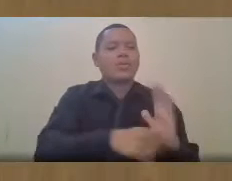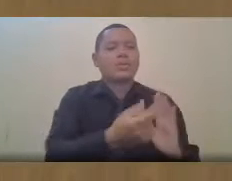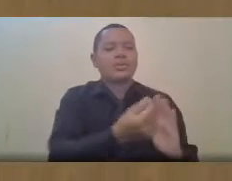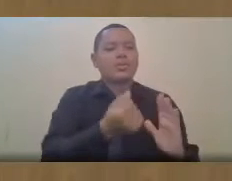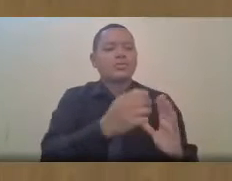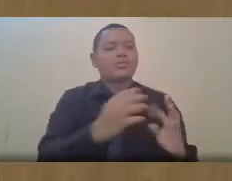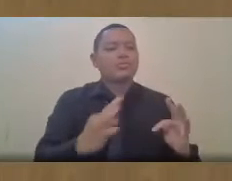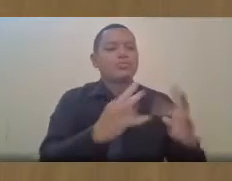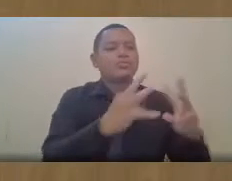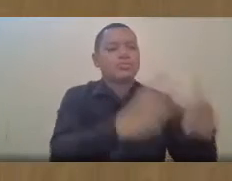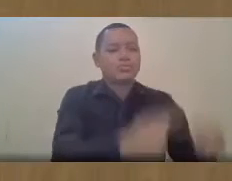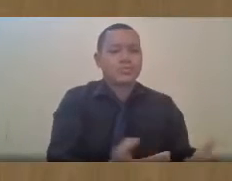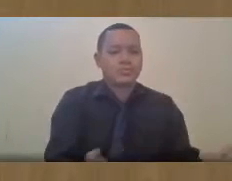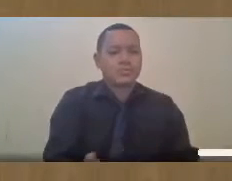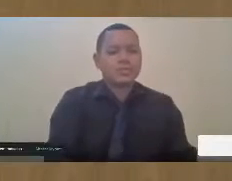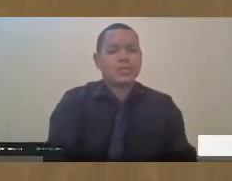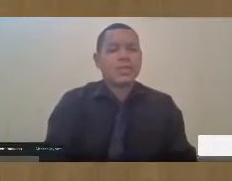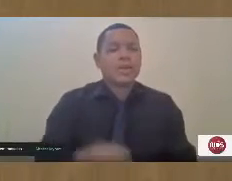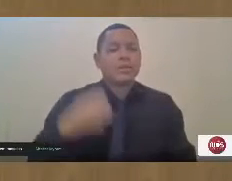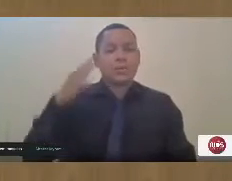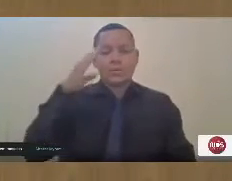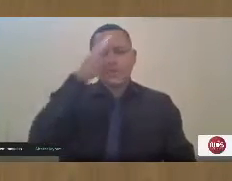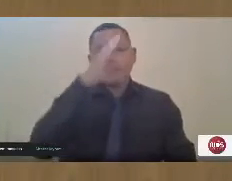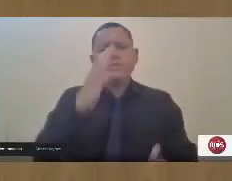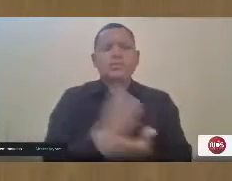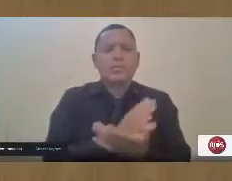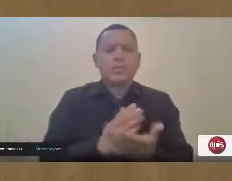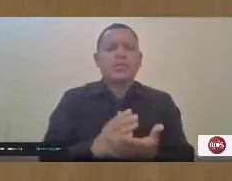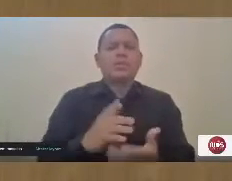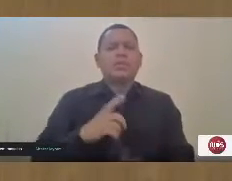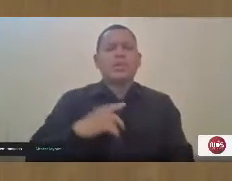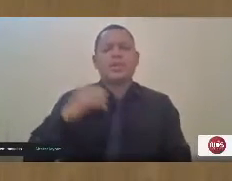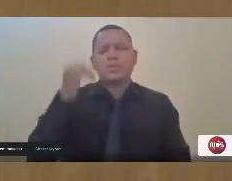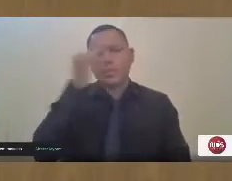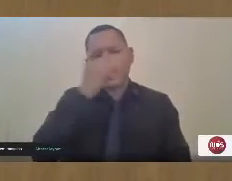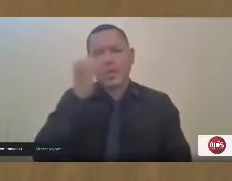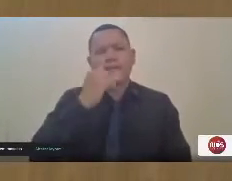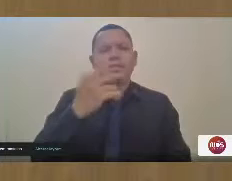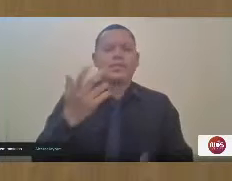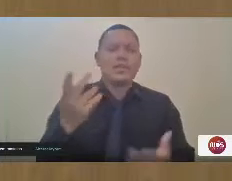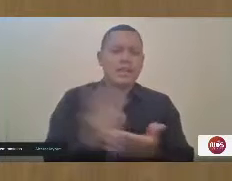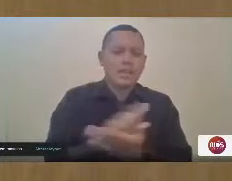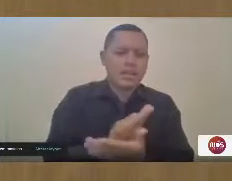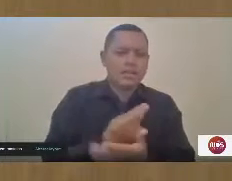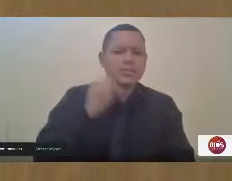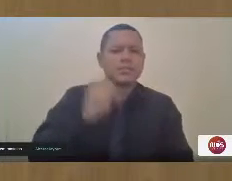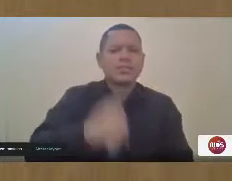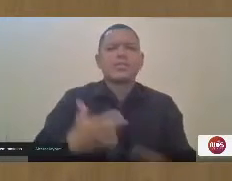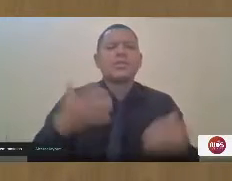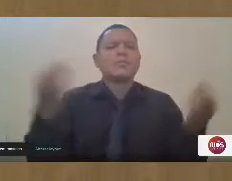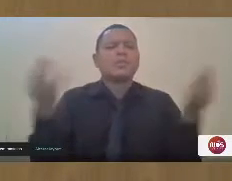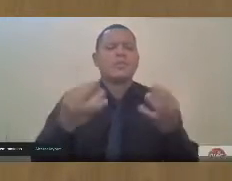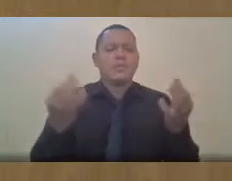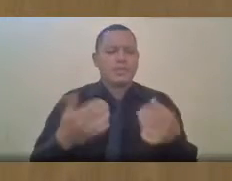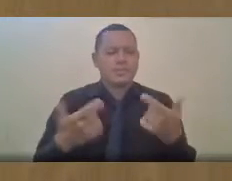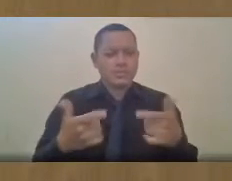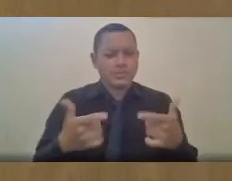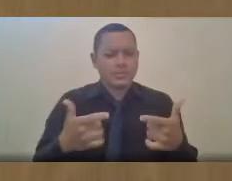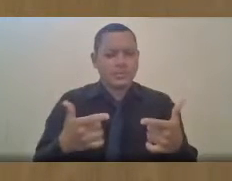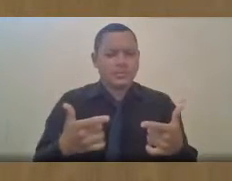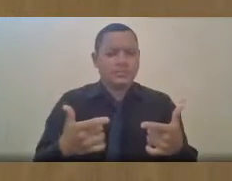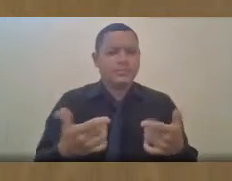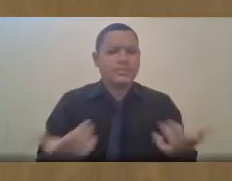perfeito. O Bolsonaro fala algumas bobagens? Fala. Mas ninguém é perfeito. Ninguém é